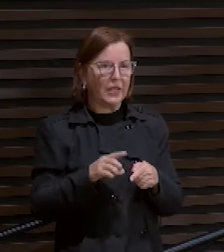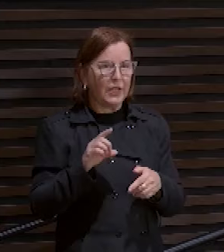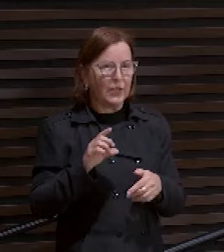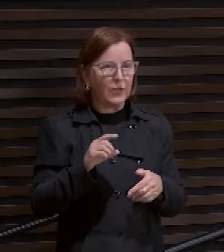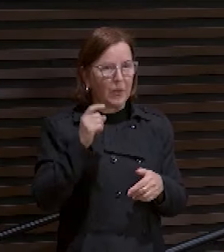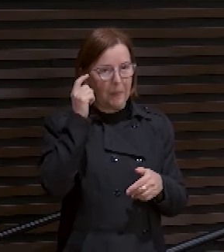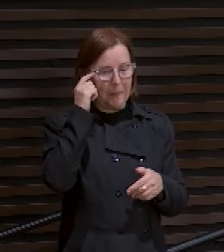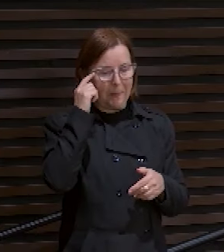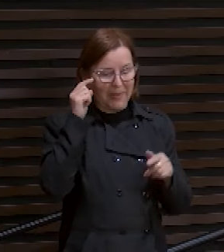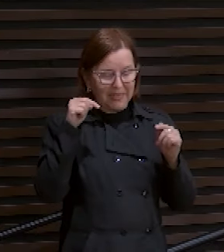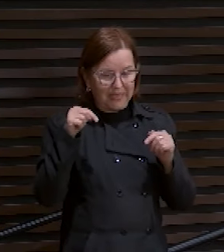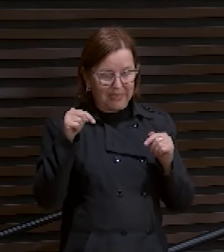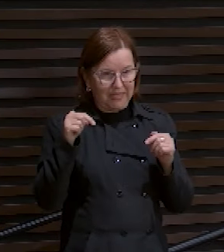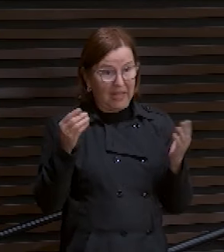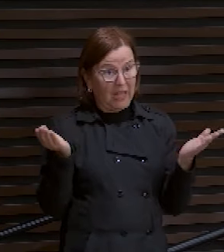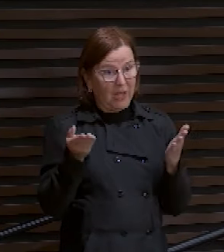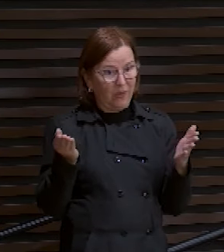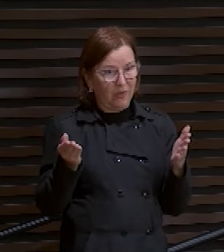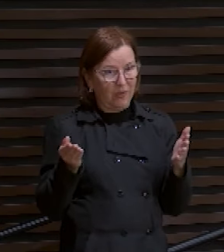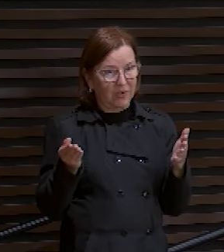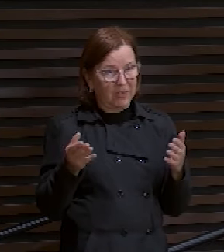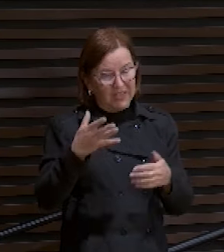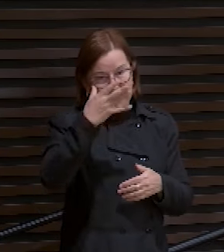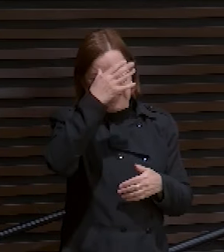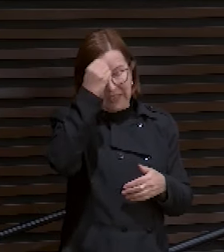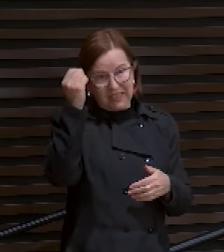céus. Mas nós vamos tratar disso também.